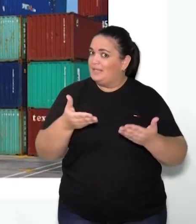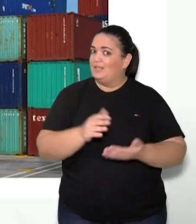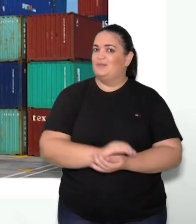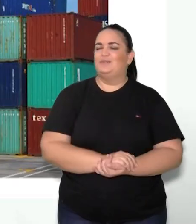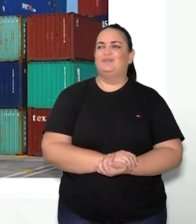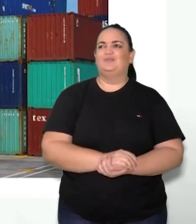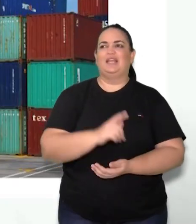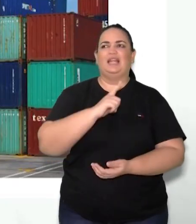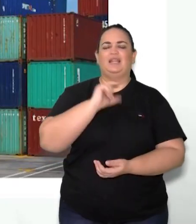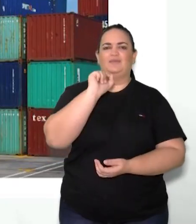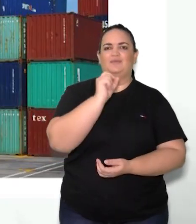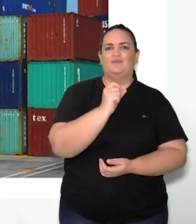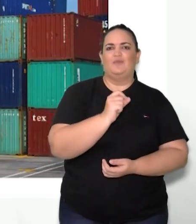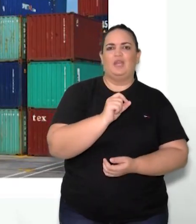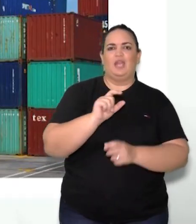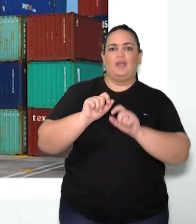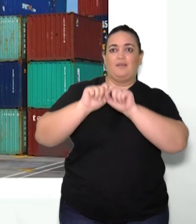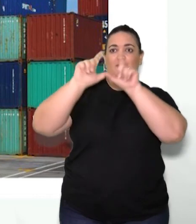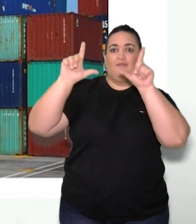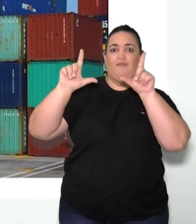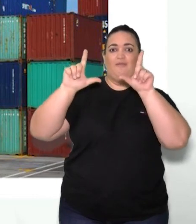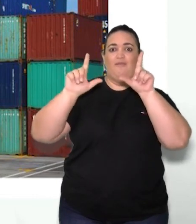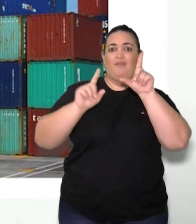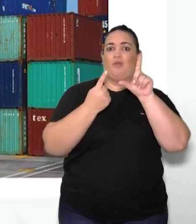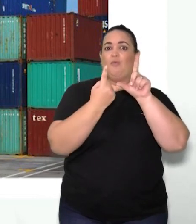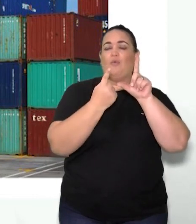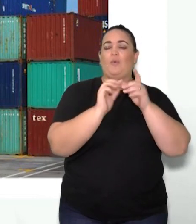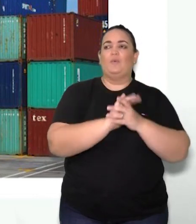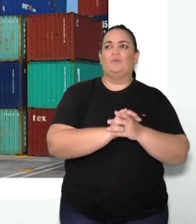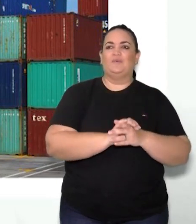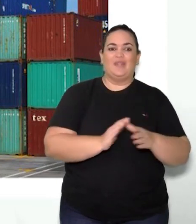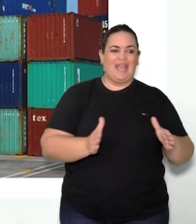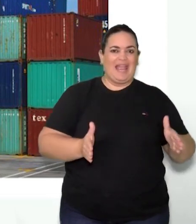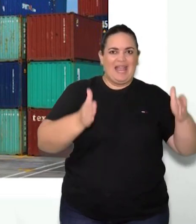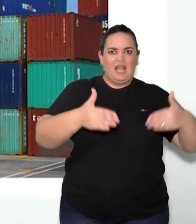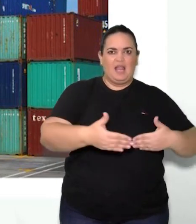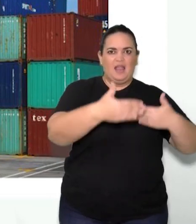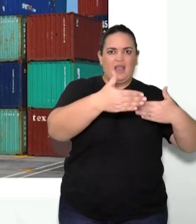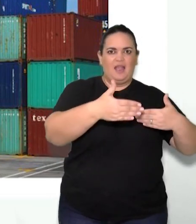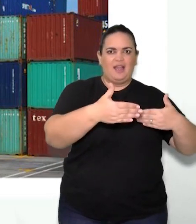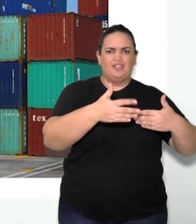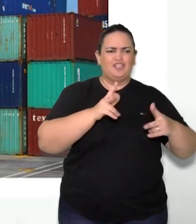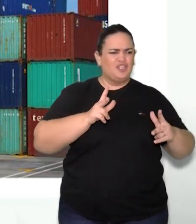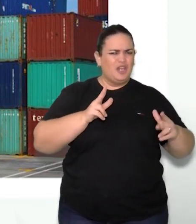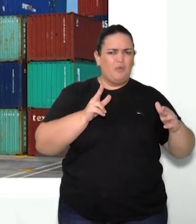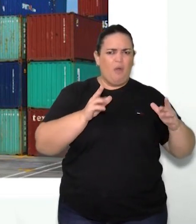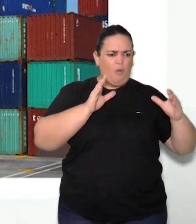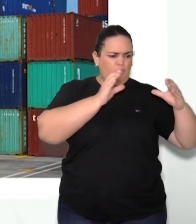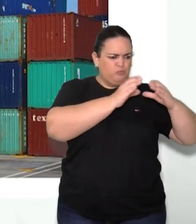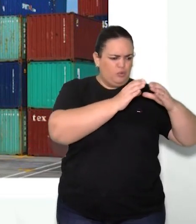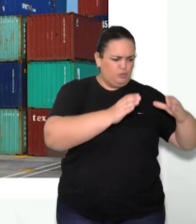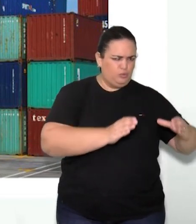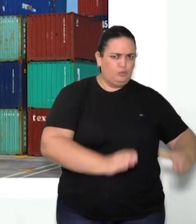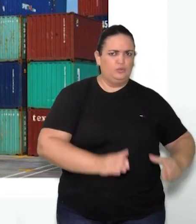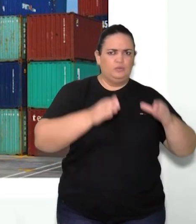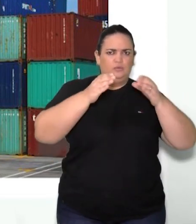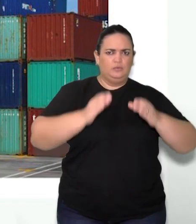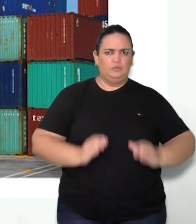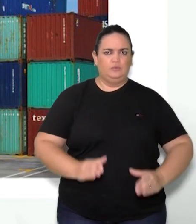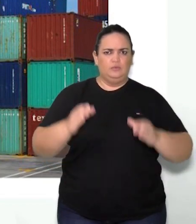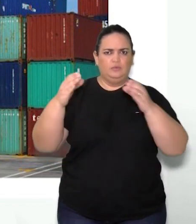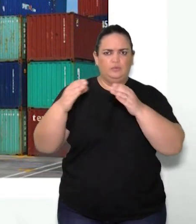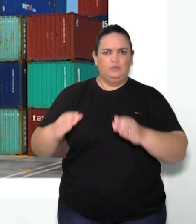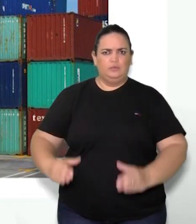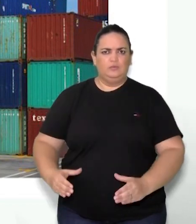Temos aqui no primeiro exemplo algumas caixas empilhadas, todas com o mesmo formato, tá certo? E, utilizando as